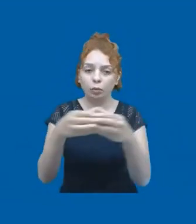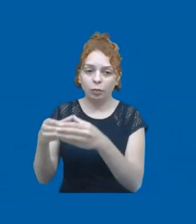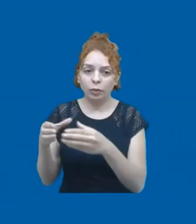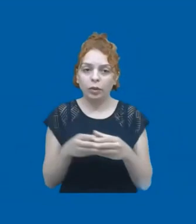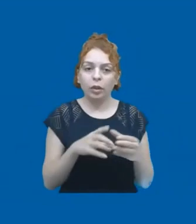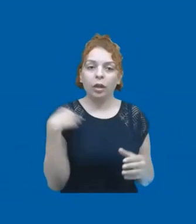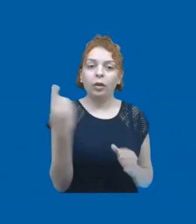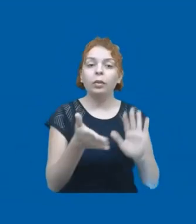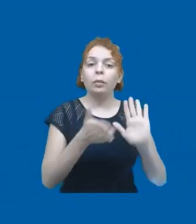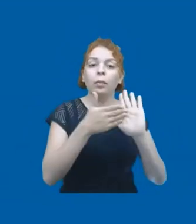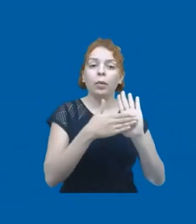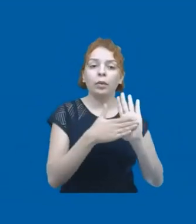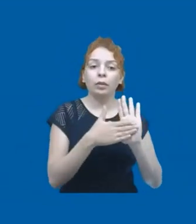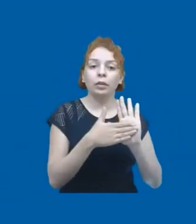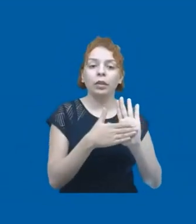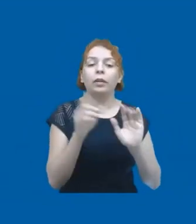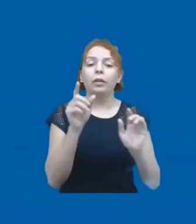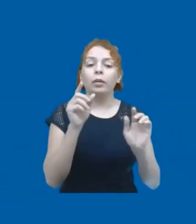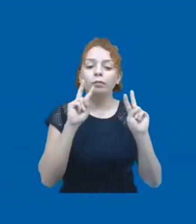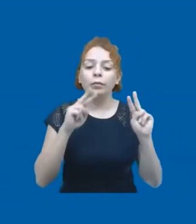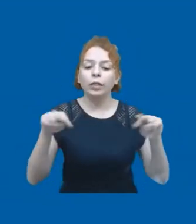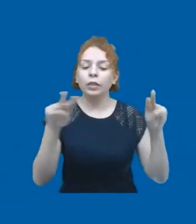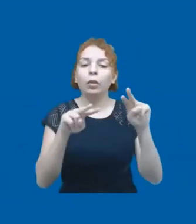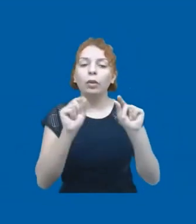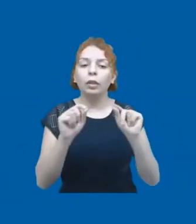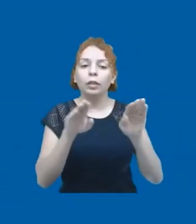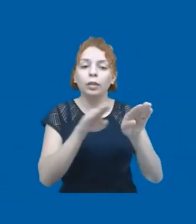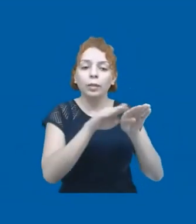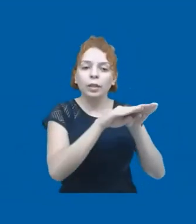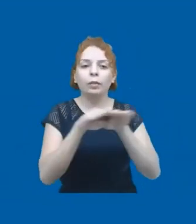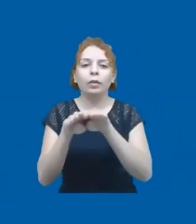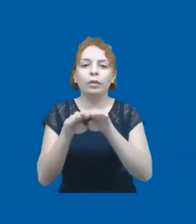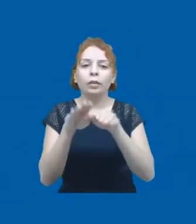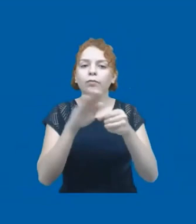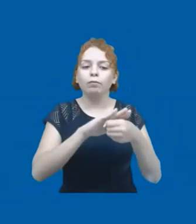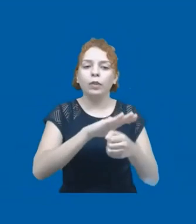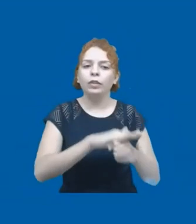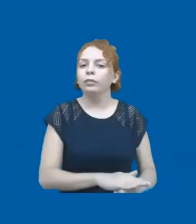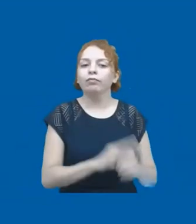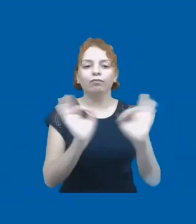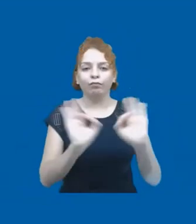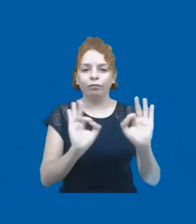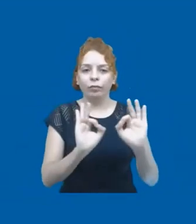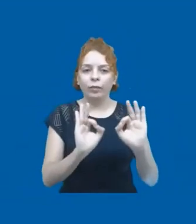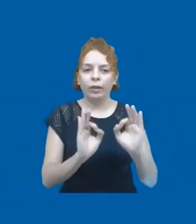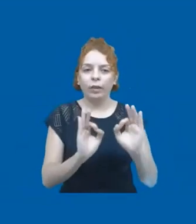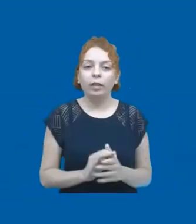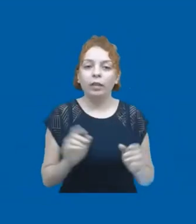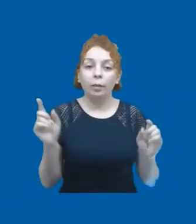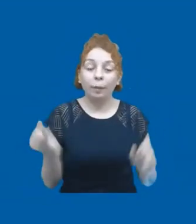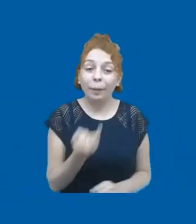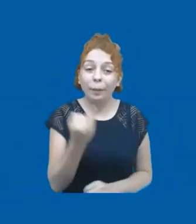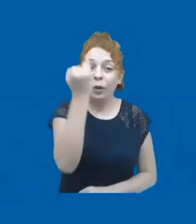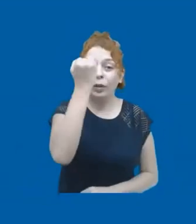propostas sempre visam a igualdade e a não discriminação. Isso está no centro dos direitos